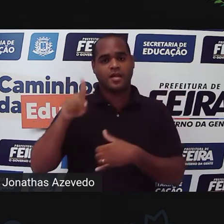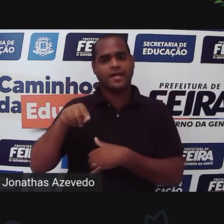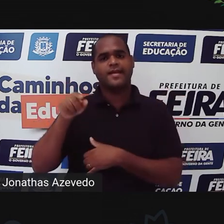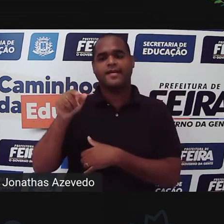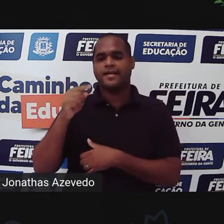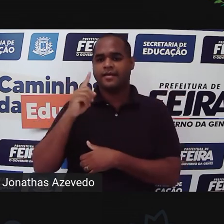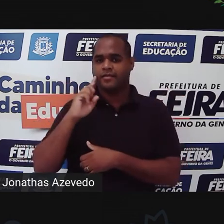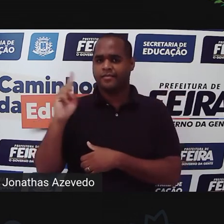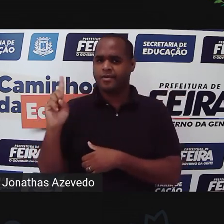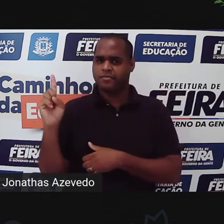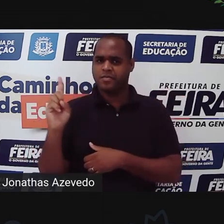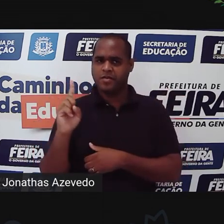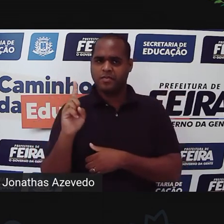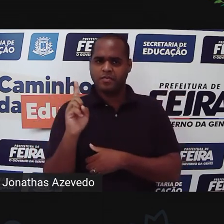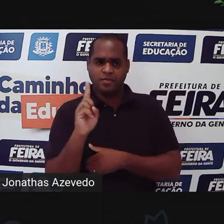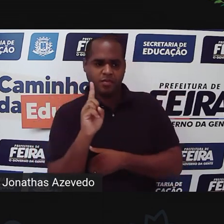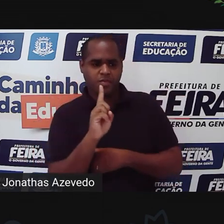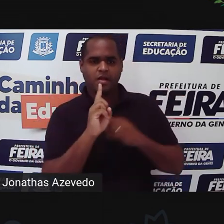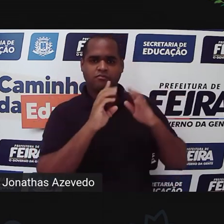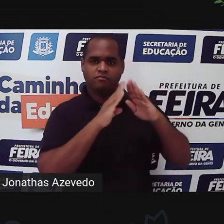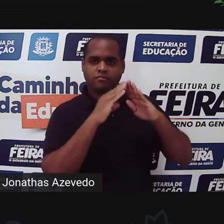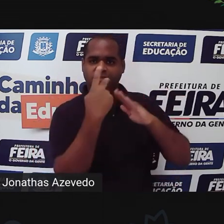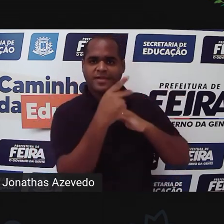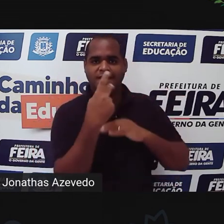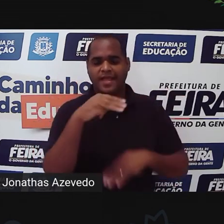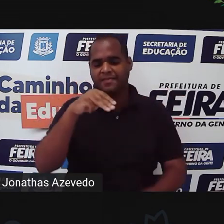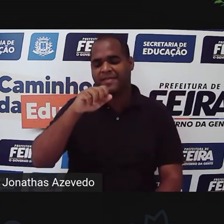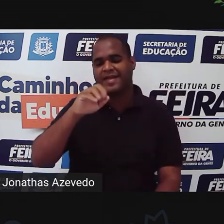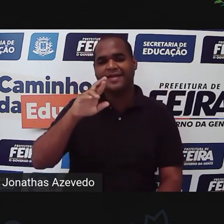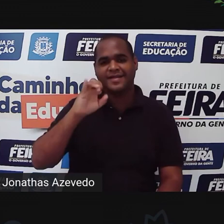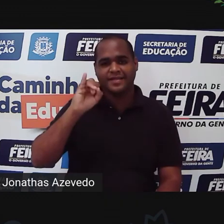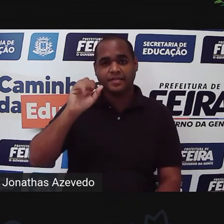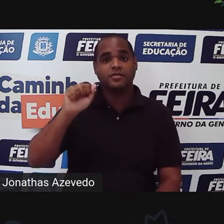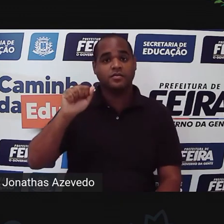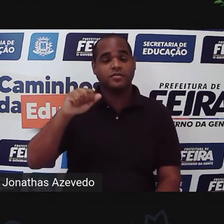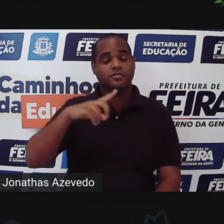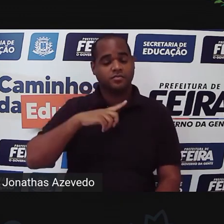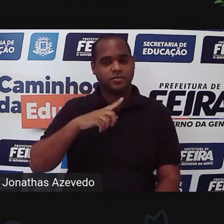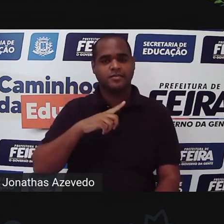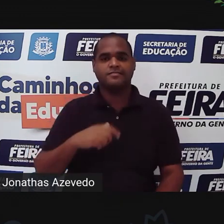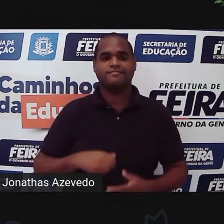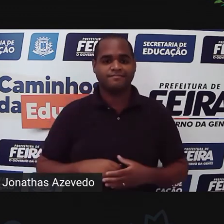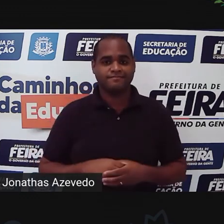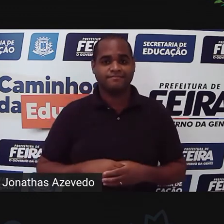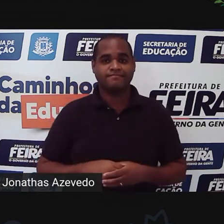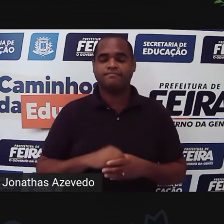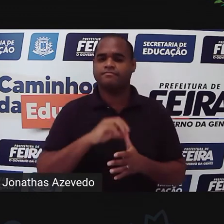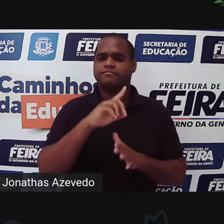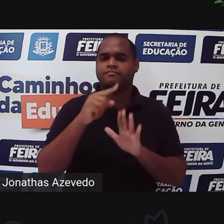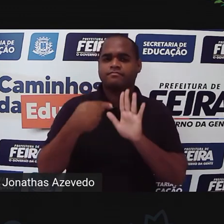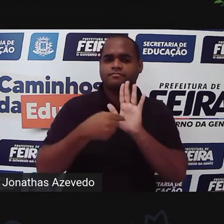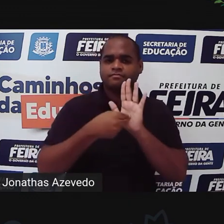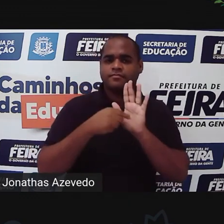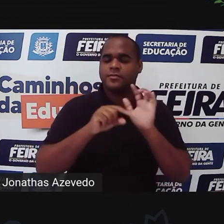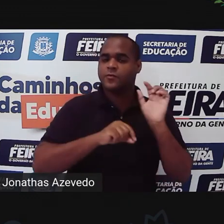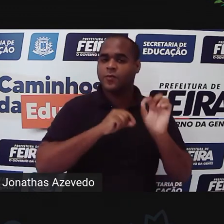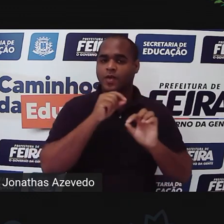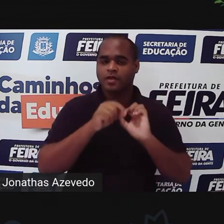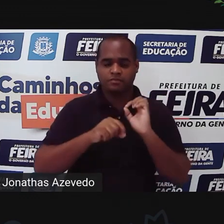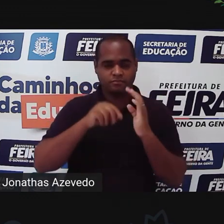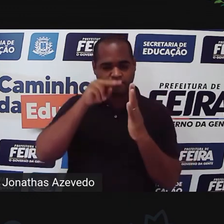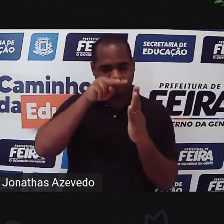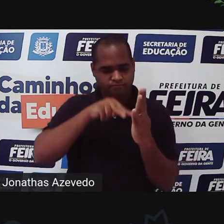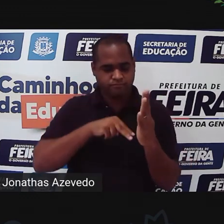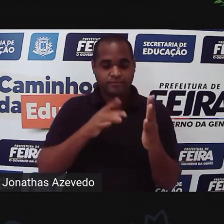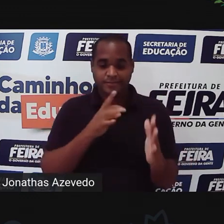foi chegando, não é? Na casa da Maria Angula. Tem por objetivo despertar no leitor a